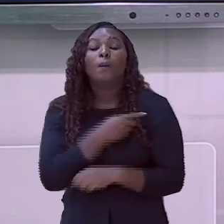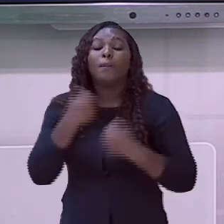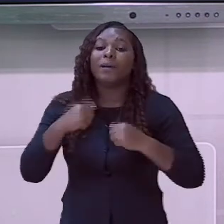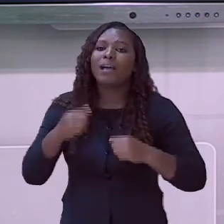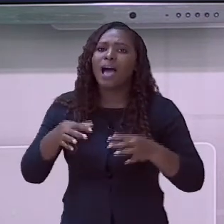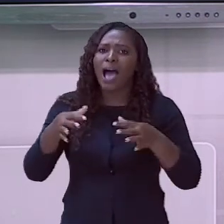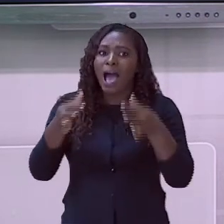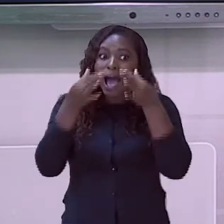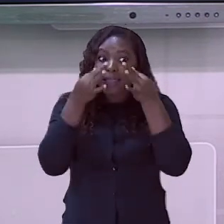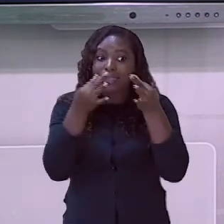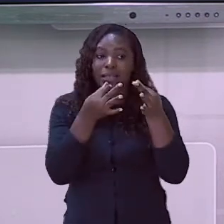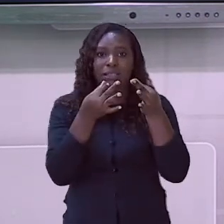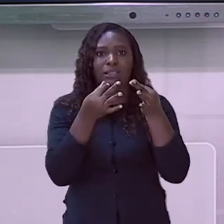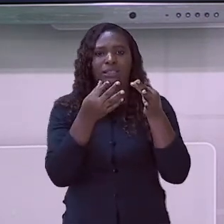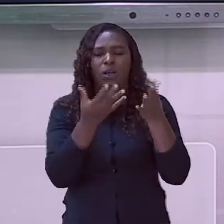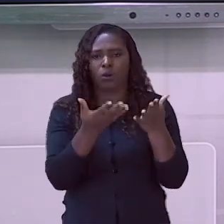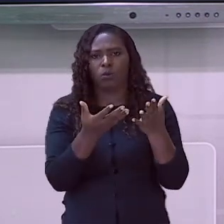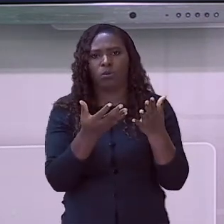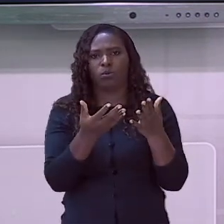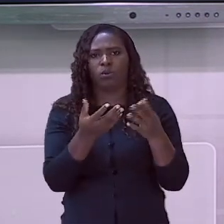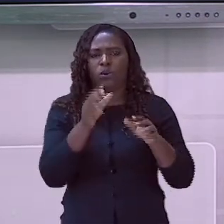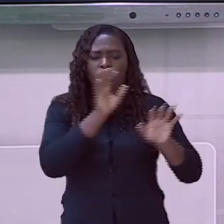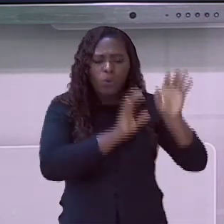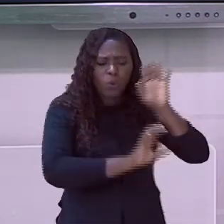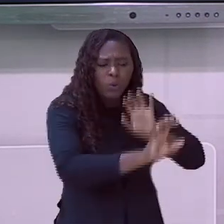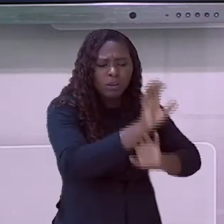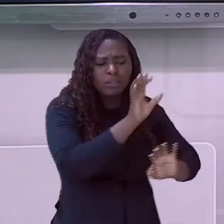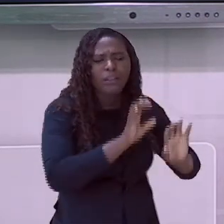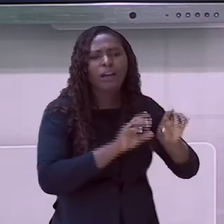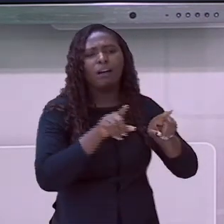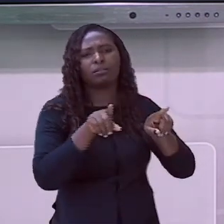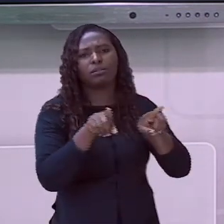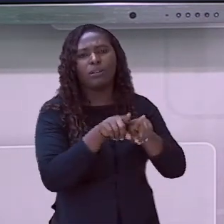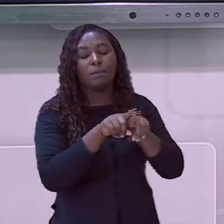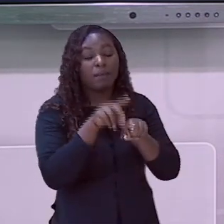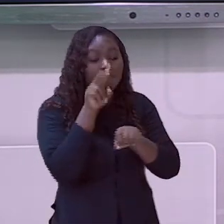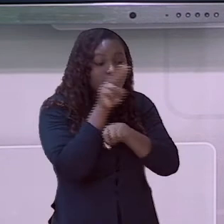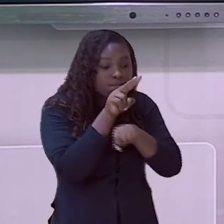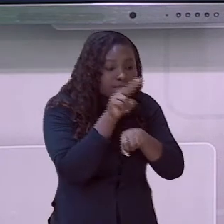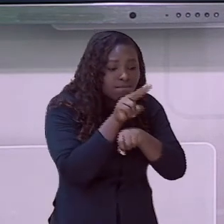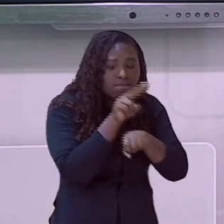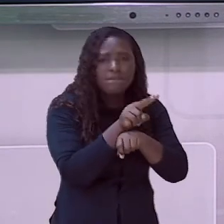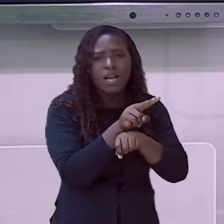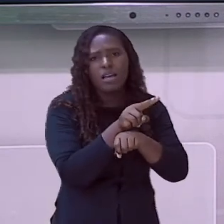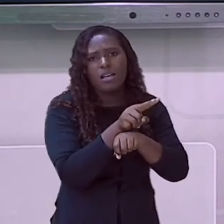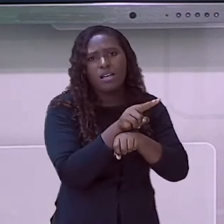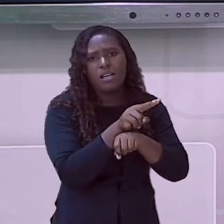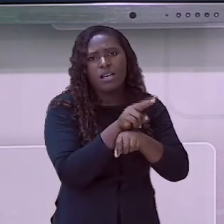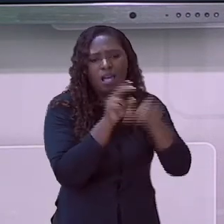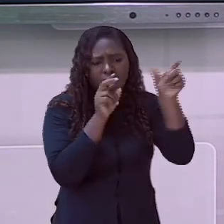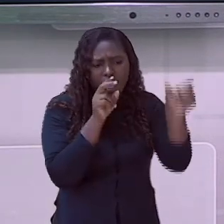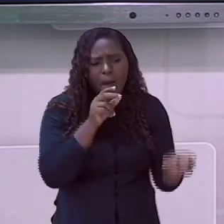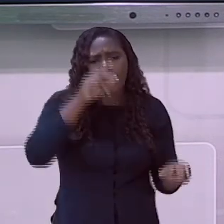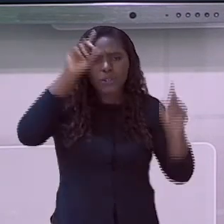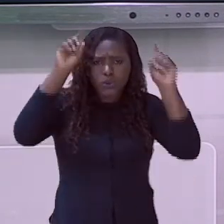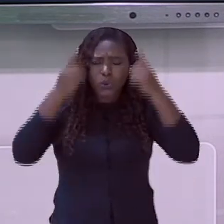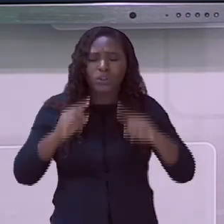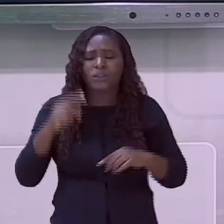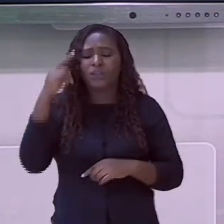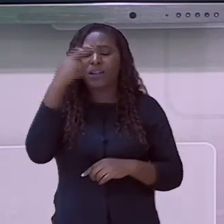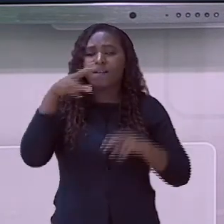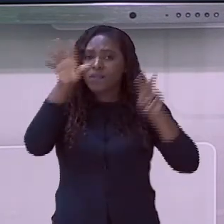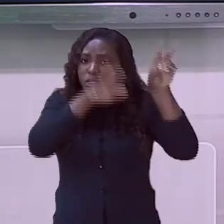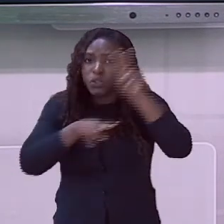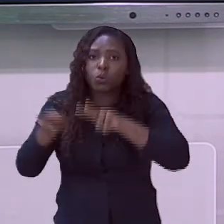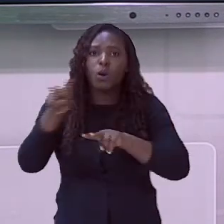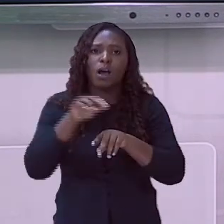e vigilância quanto à acessibilidade e que essas nossas ações se revertam em